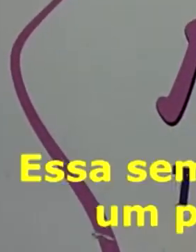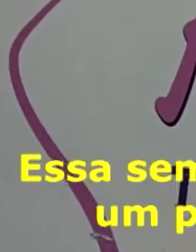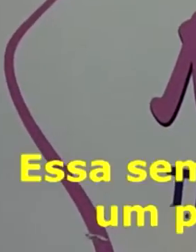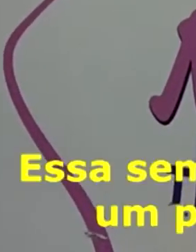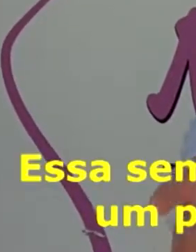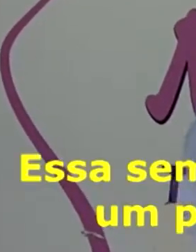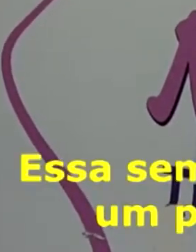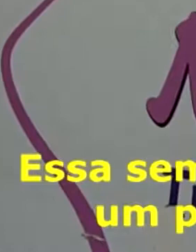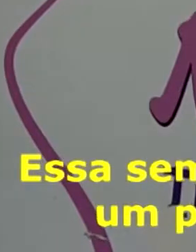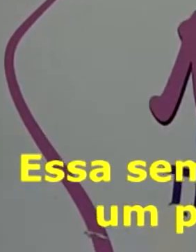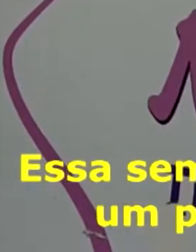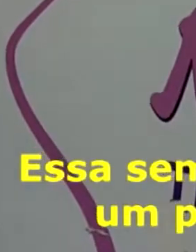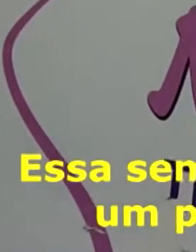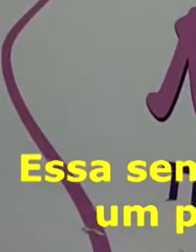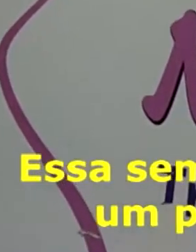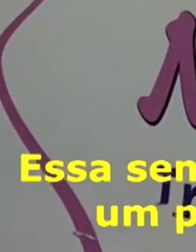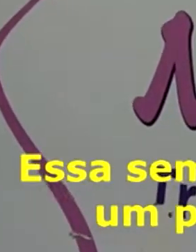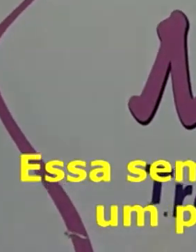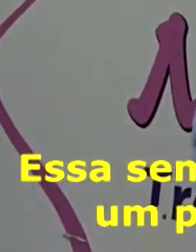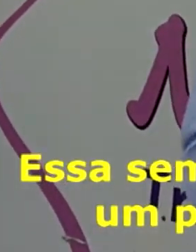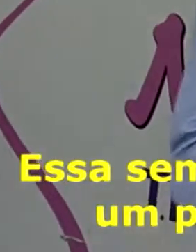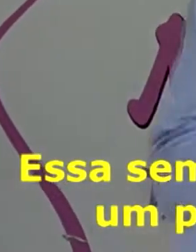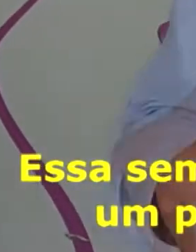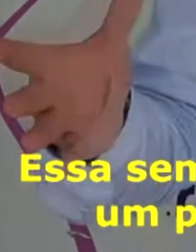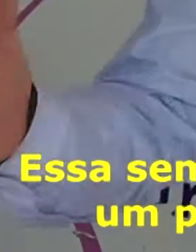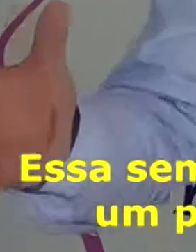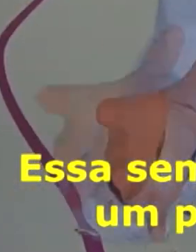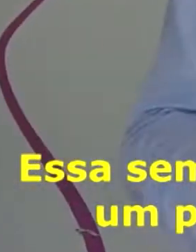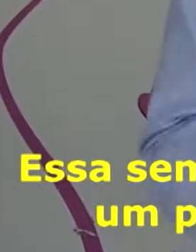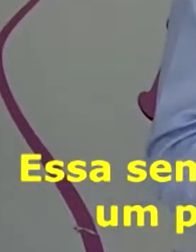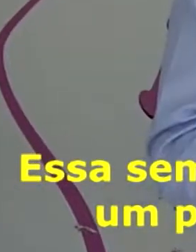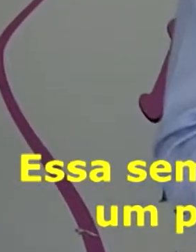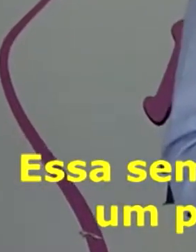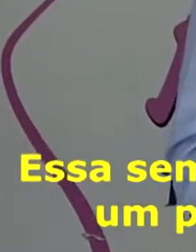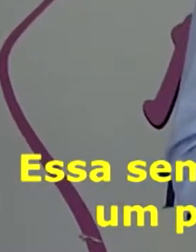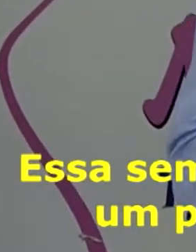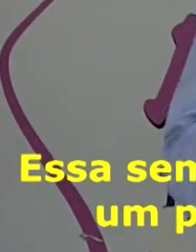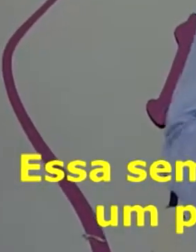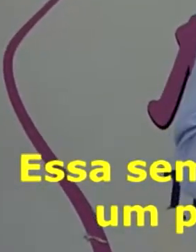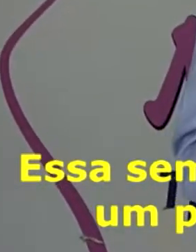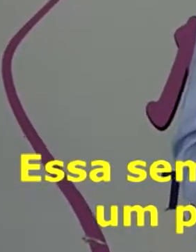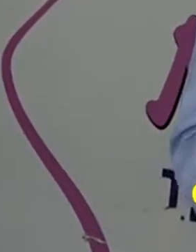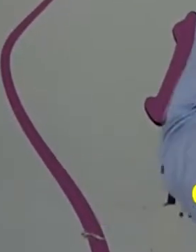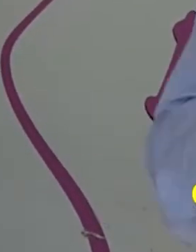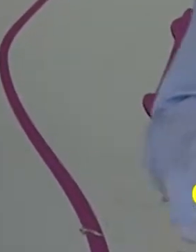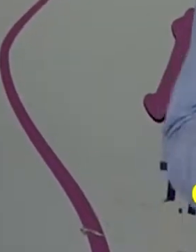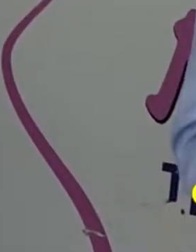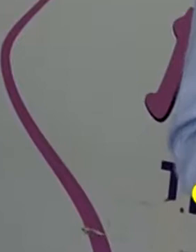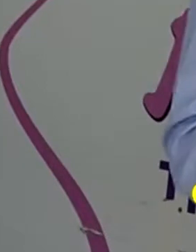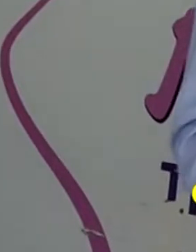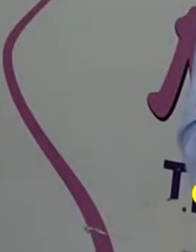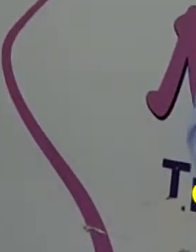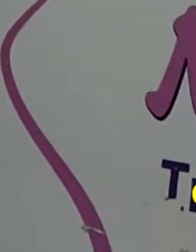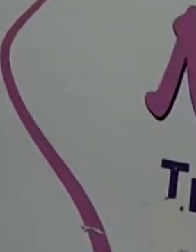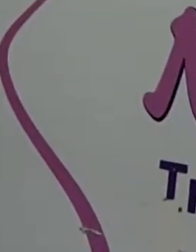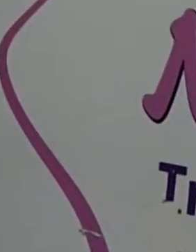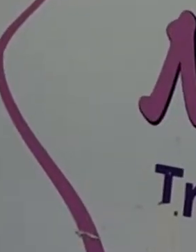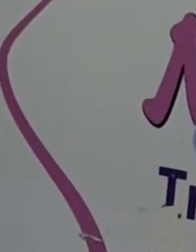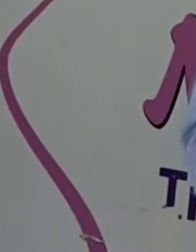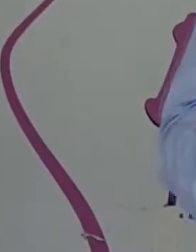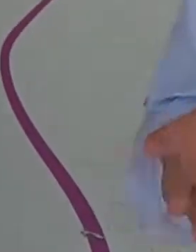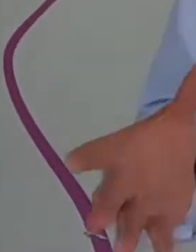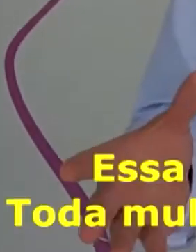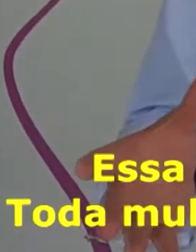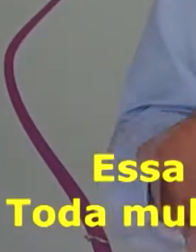Peito. Nessa semana do Dia Internacional dos Mulheres, um presente aqui do nosso governador, do nosso deputado, para Jacareí.